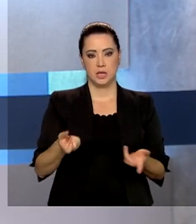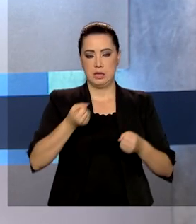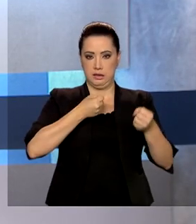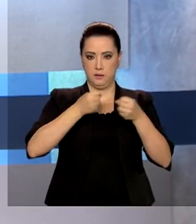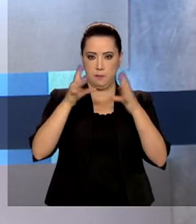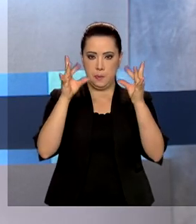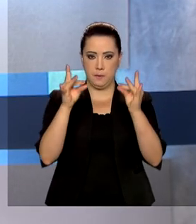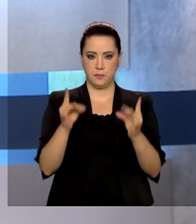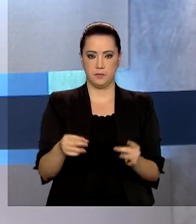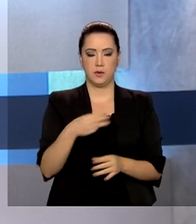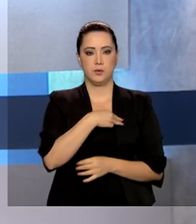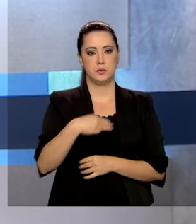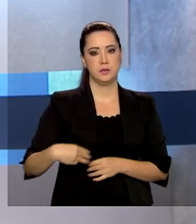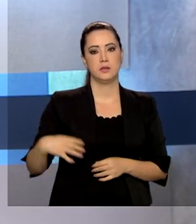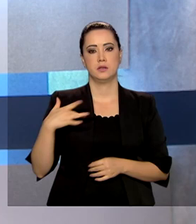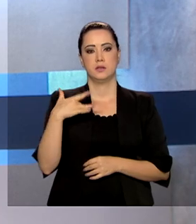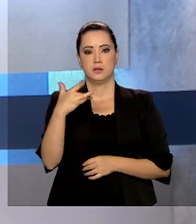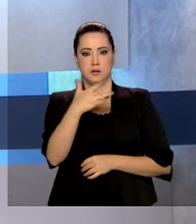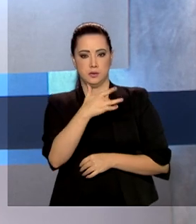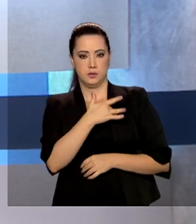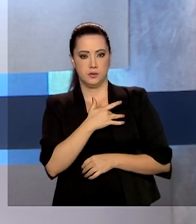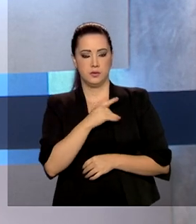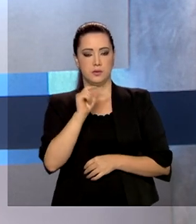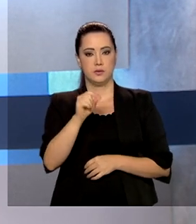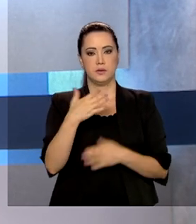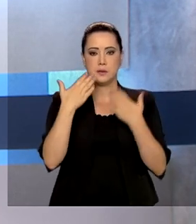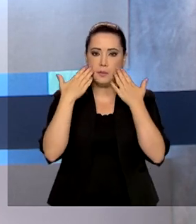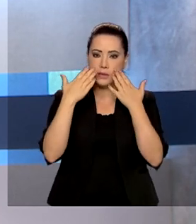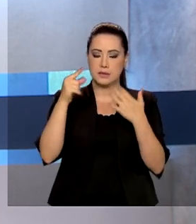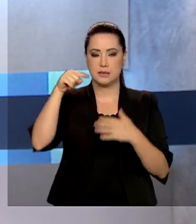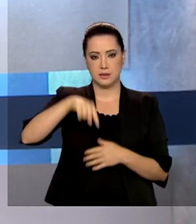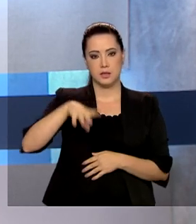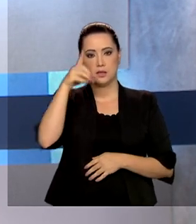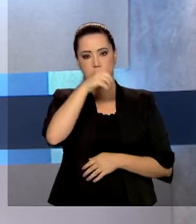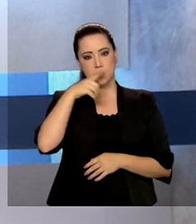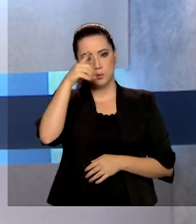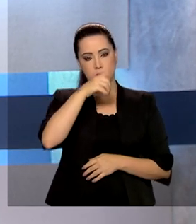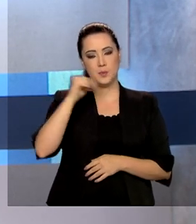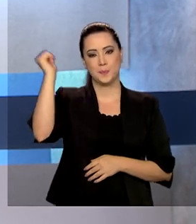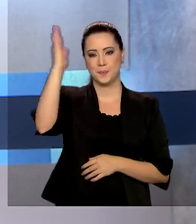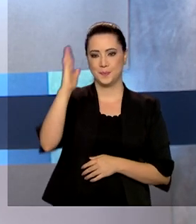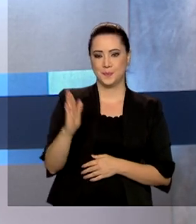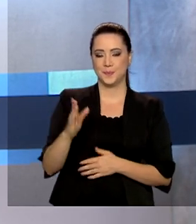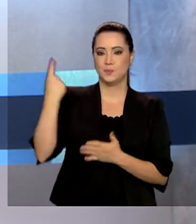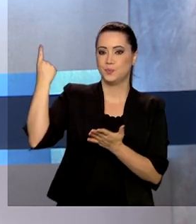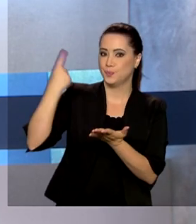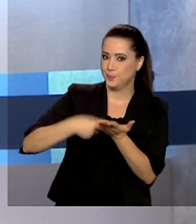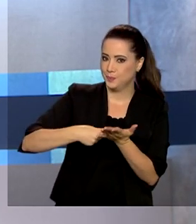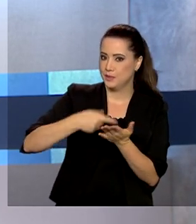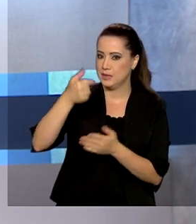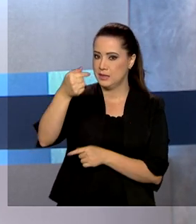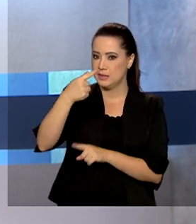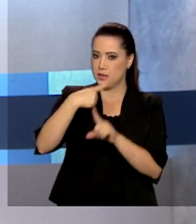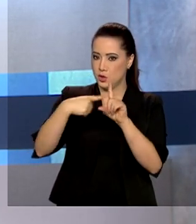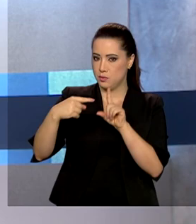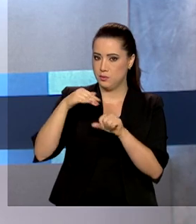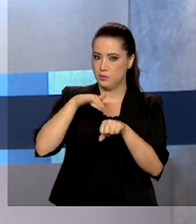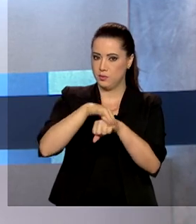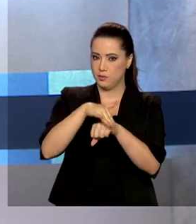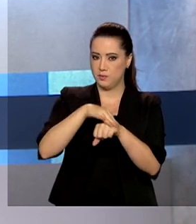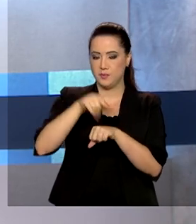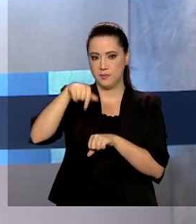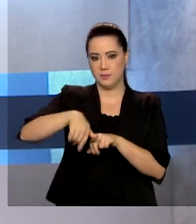íntegra com o ministro da Saúde, Eduardo Pazuello, vai ser exibida neste domingo, no Brasil em Pauta, às 7h30 da